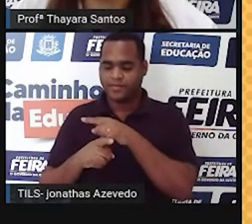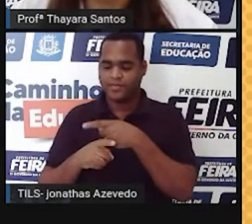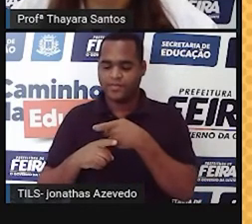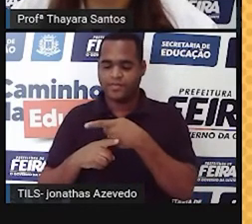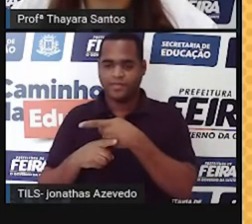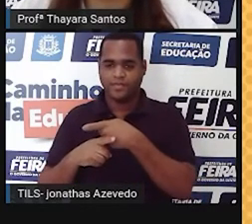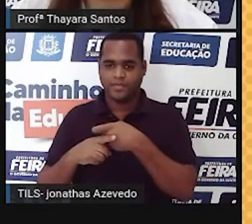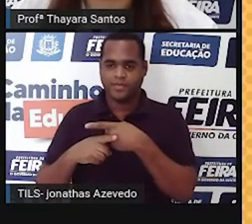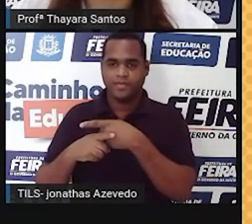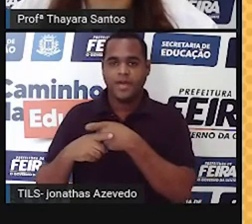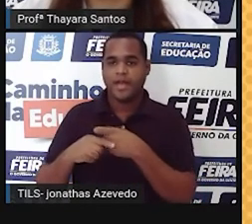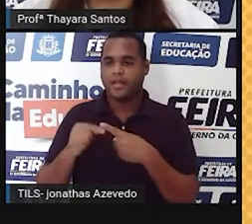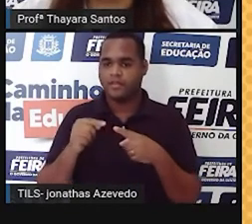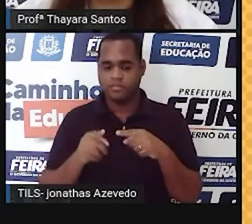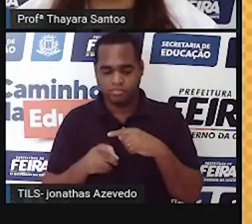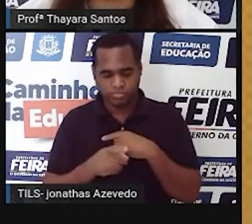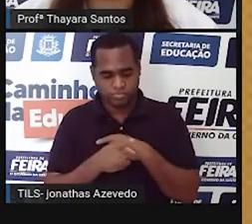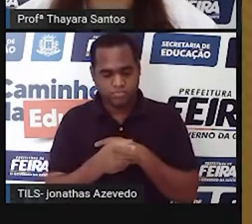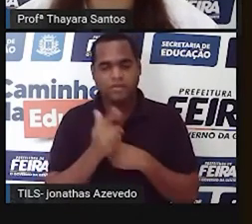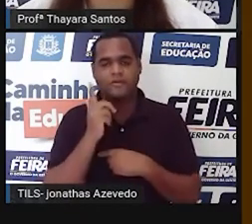desse espermatozoide.